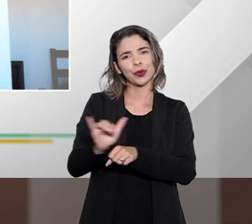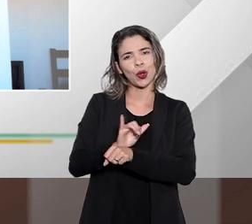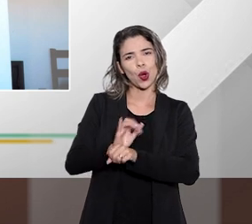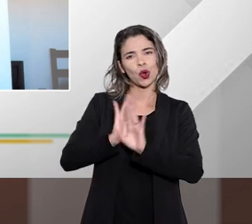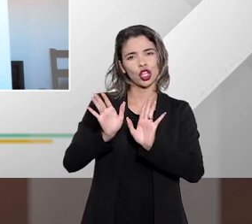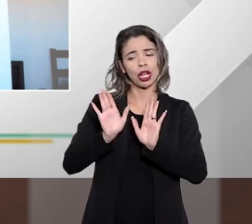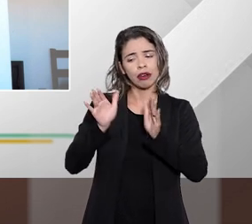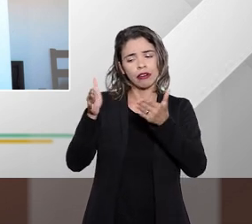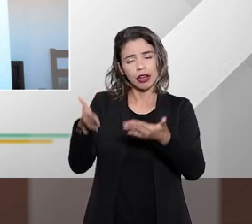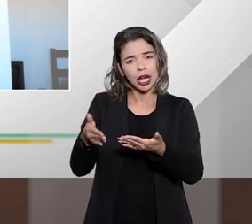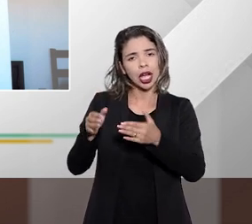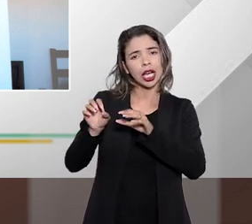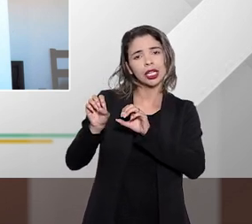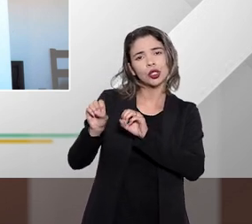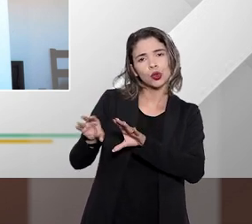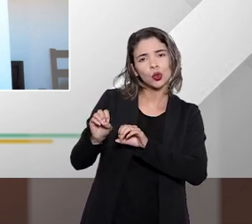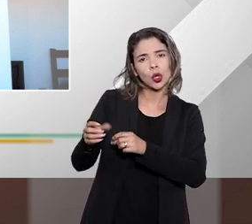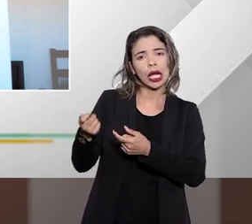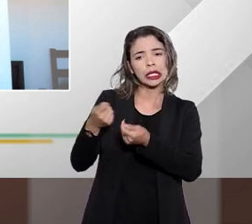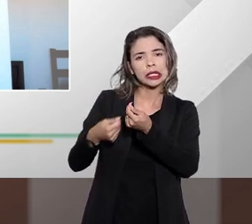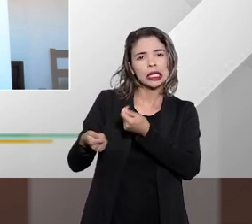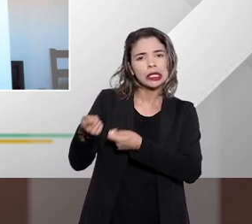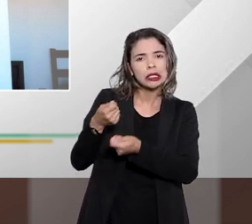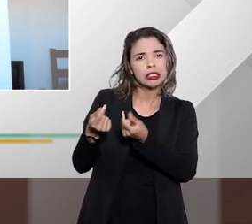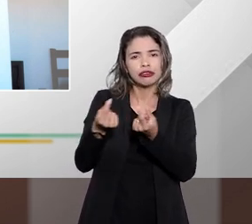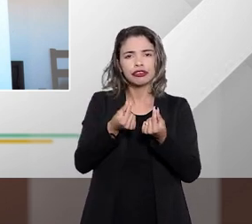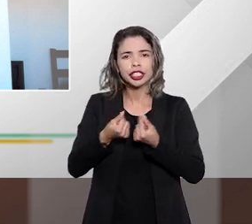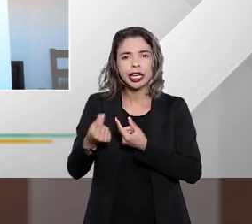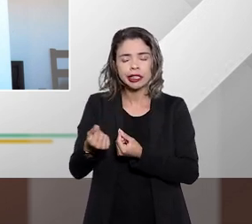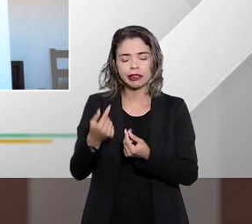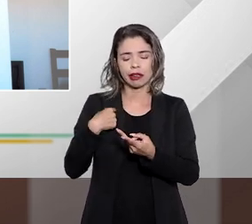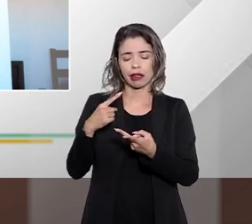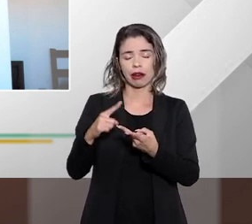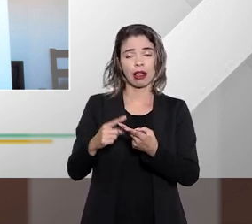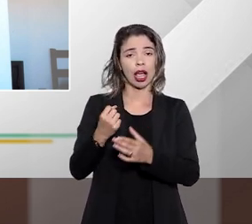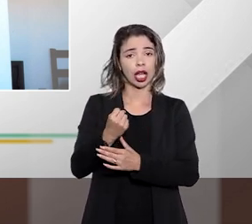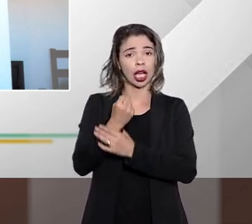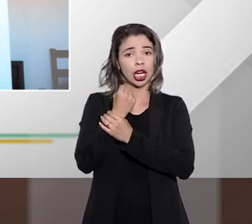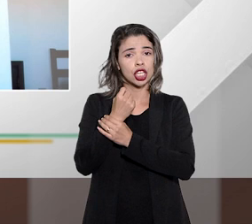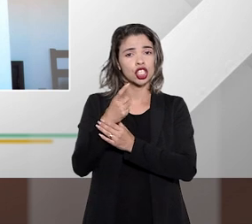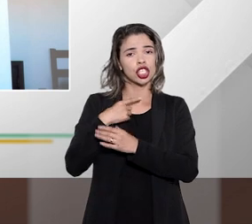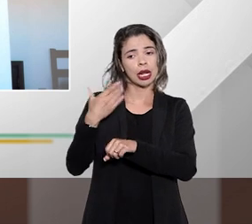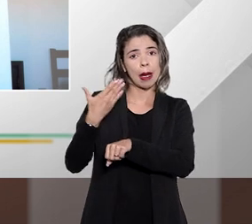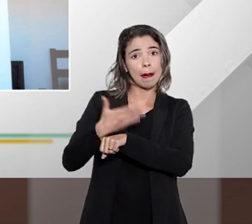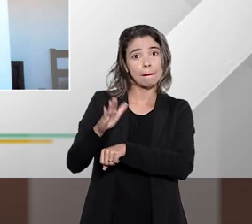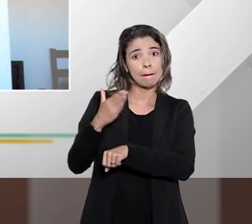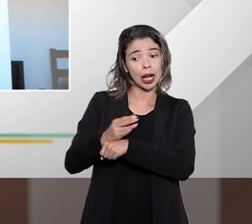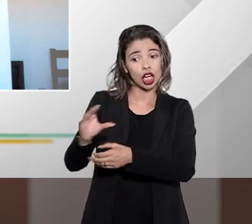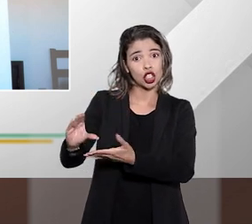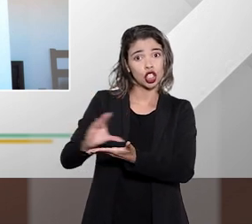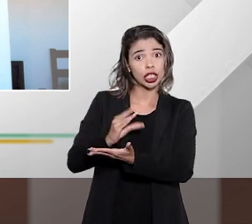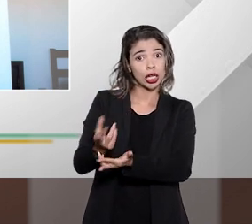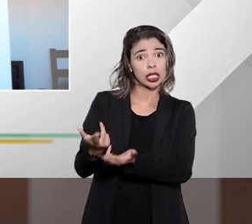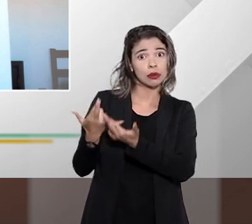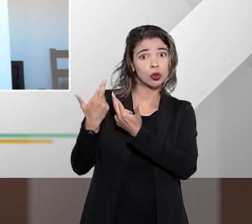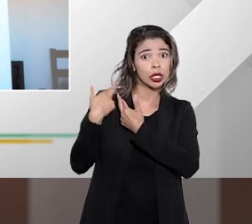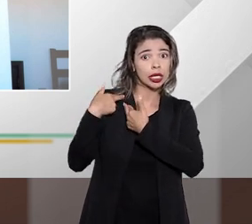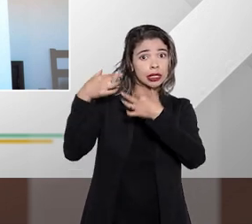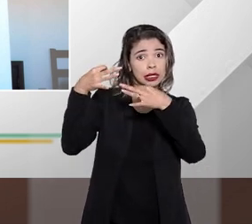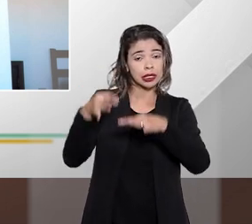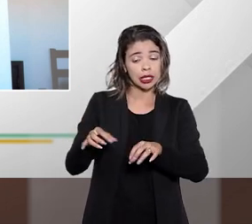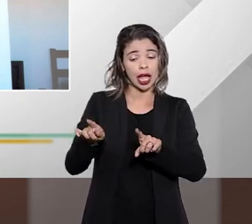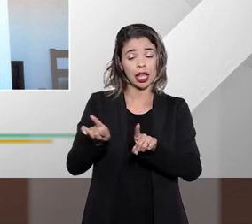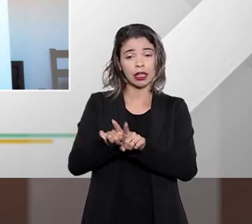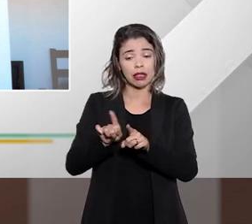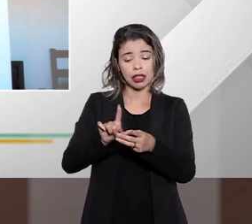mencionou né as direcionadas a educação financeira dos consumidores a garantia de práticas de crédito responsável e de prevenção